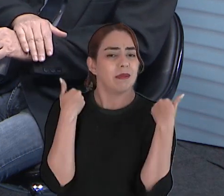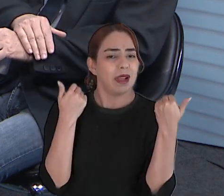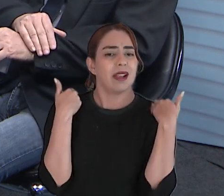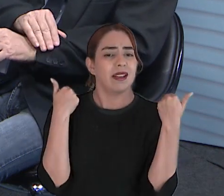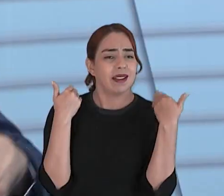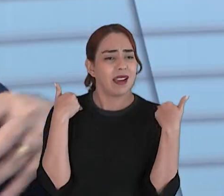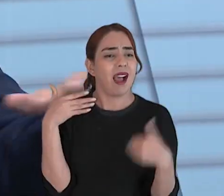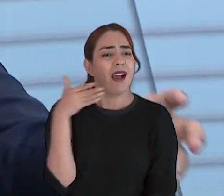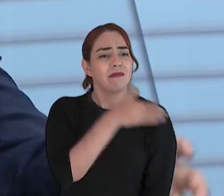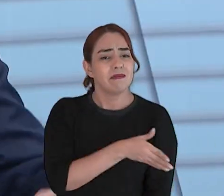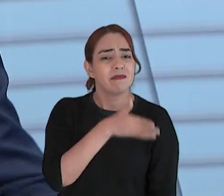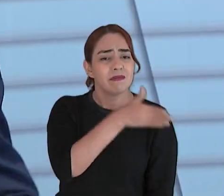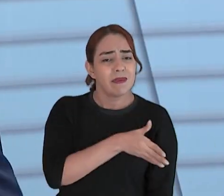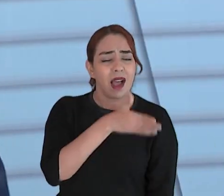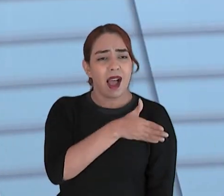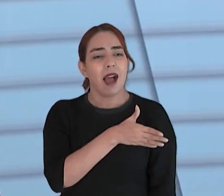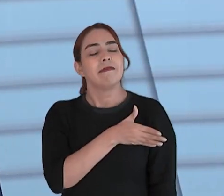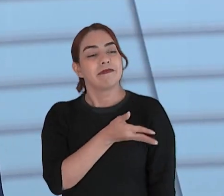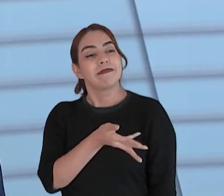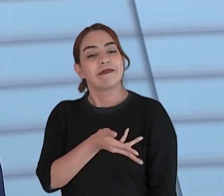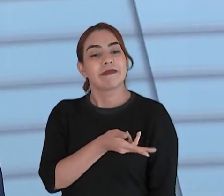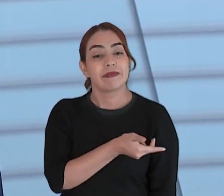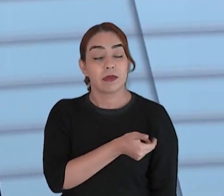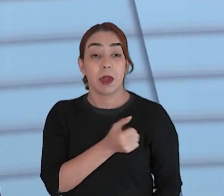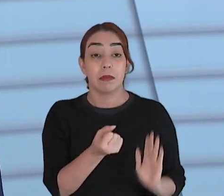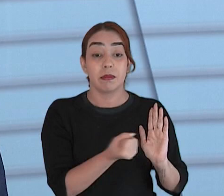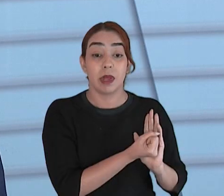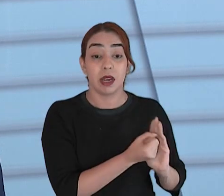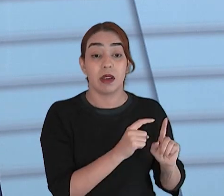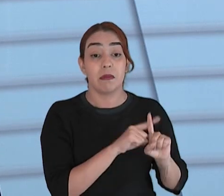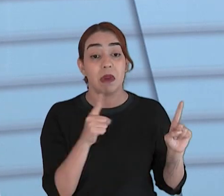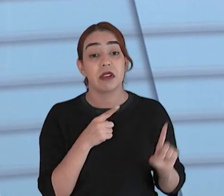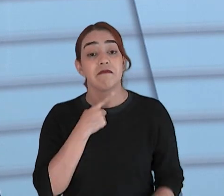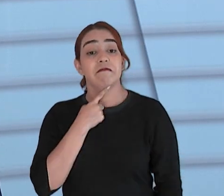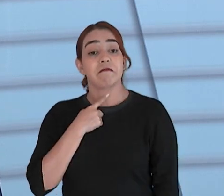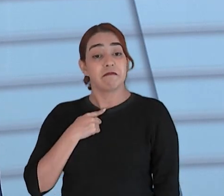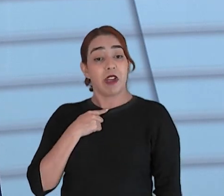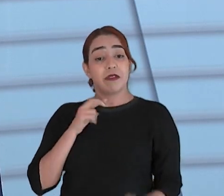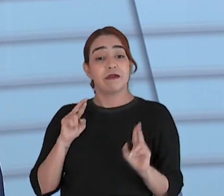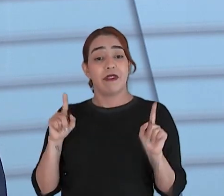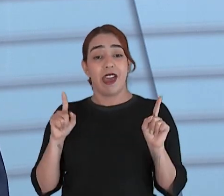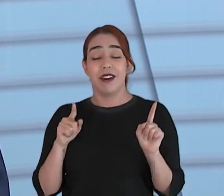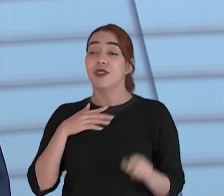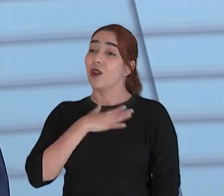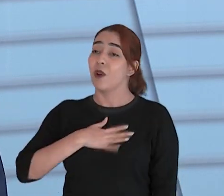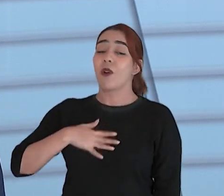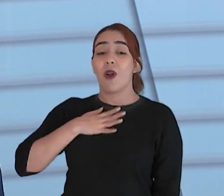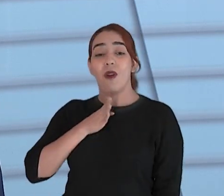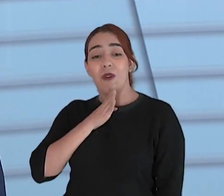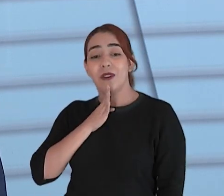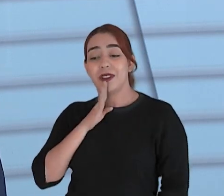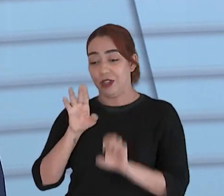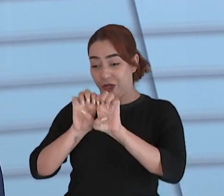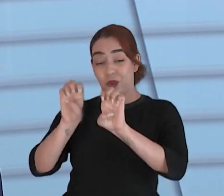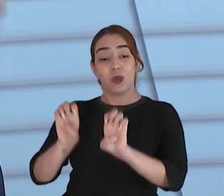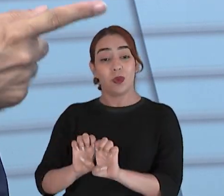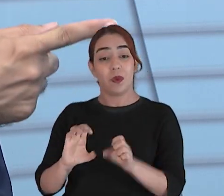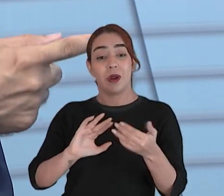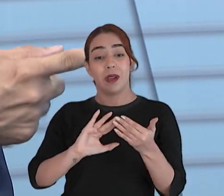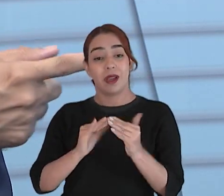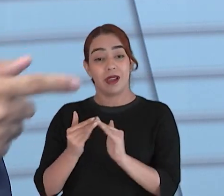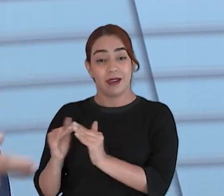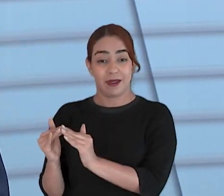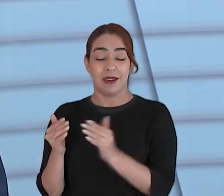sofisticados de passeio e tudo mas eu sempre quis e aí o que eu penso o que eu quero